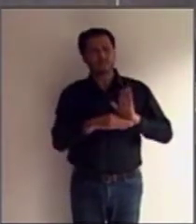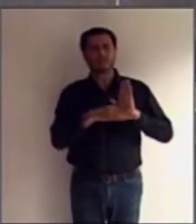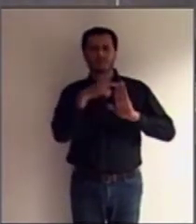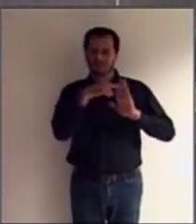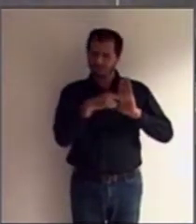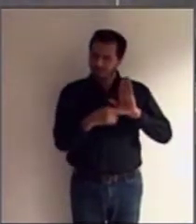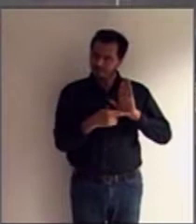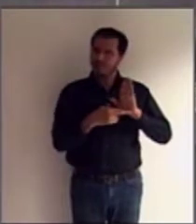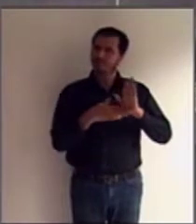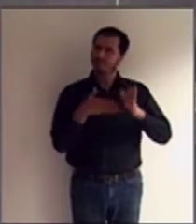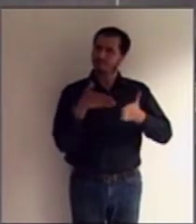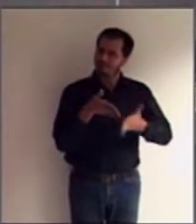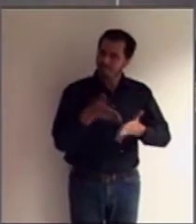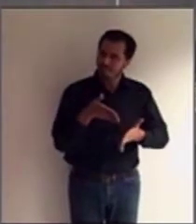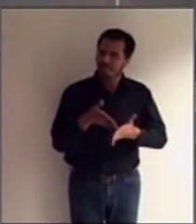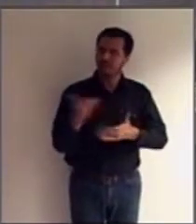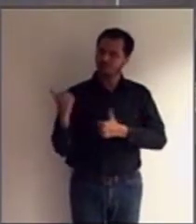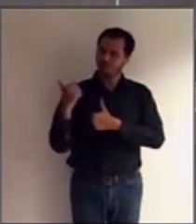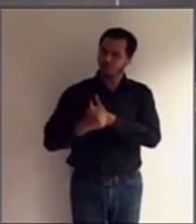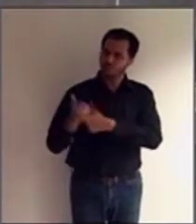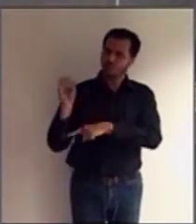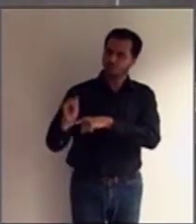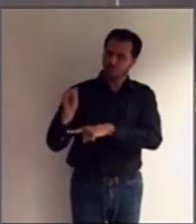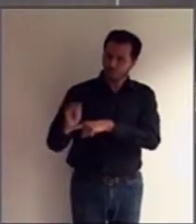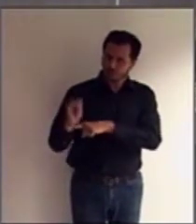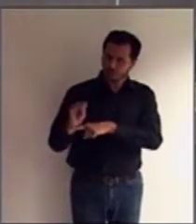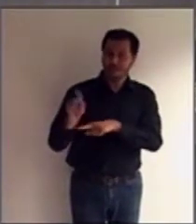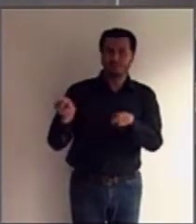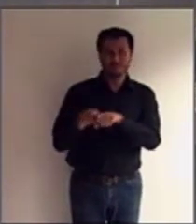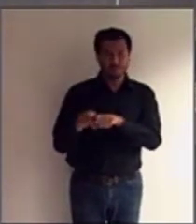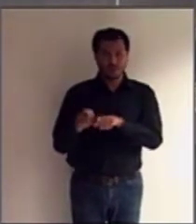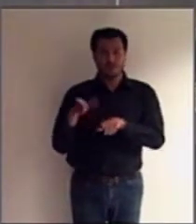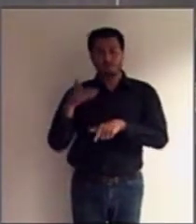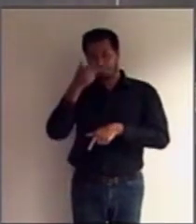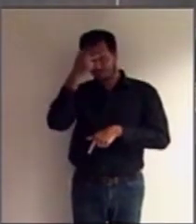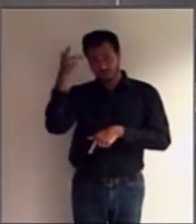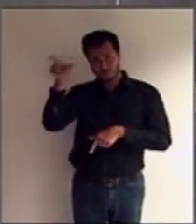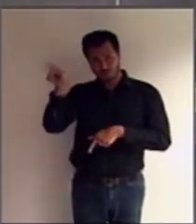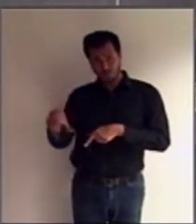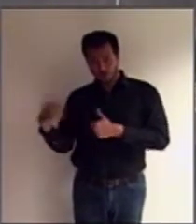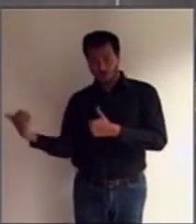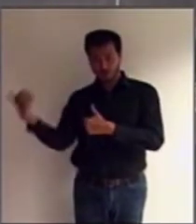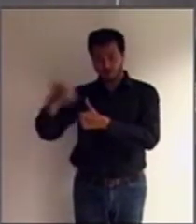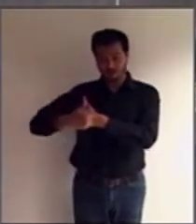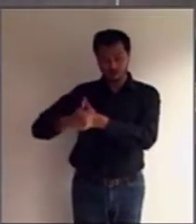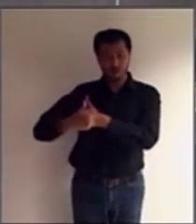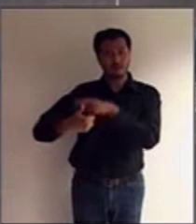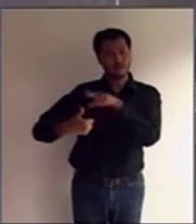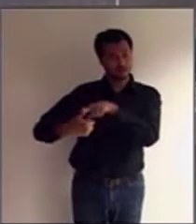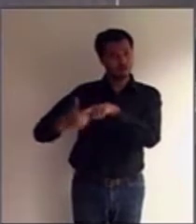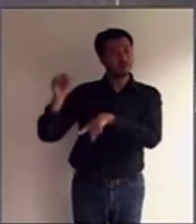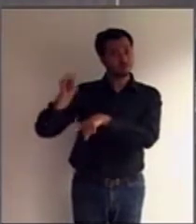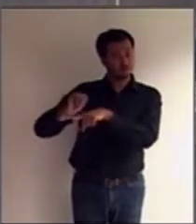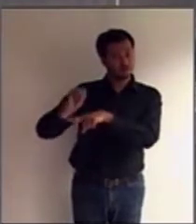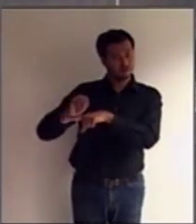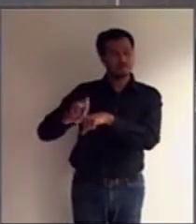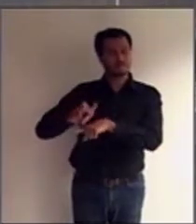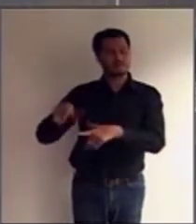que poderão resumir-se às restrições constantes do artigo 1782,